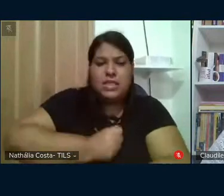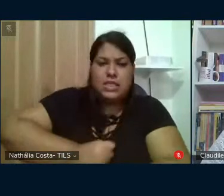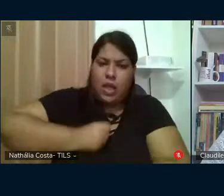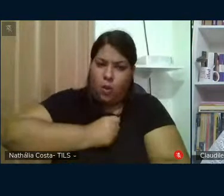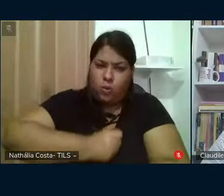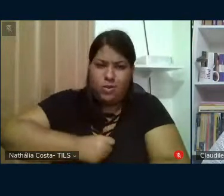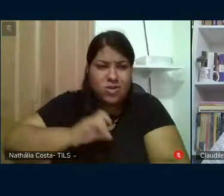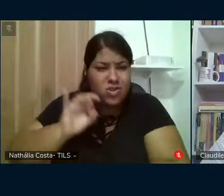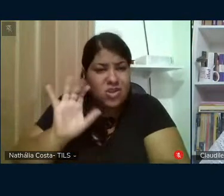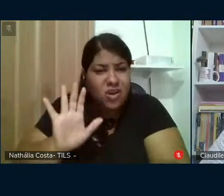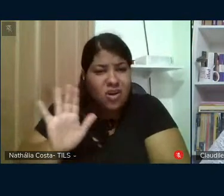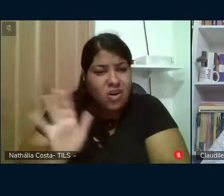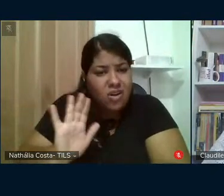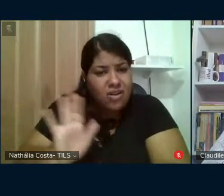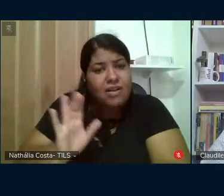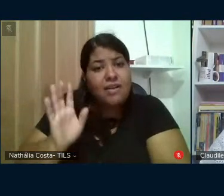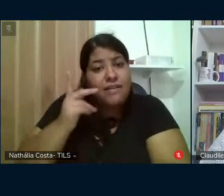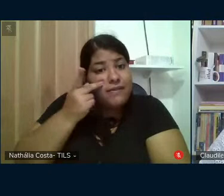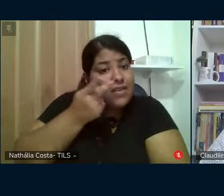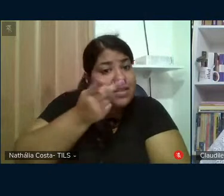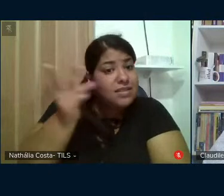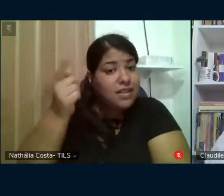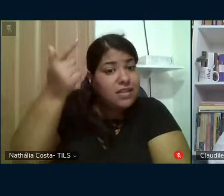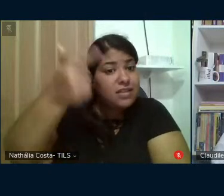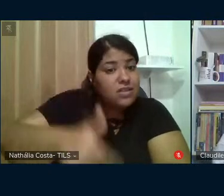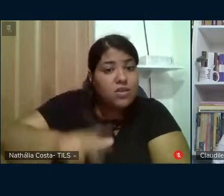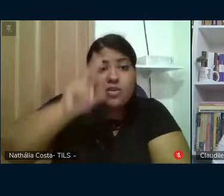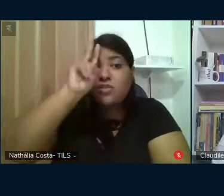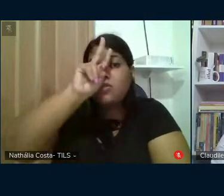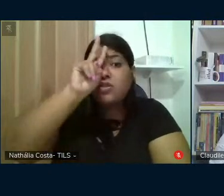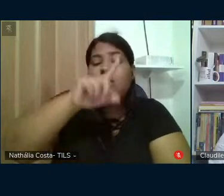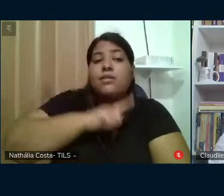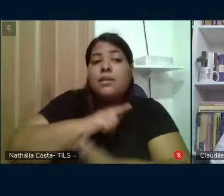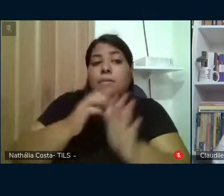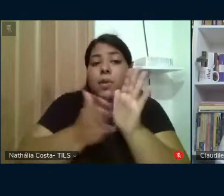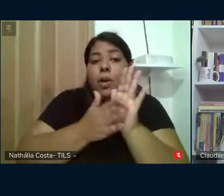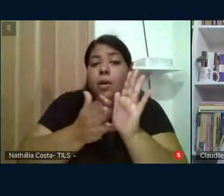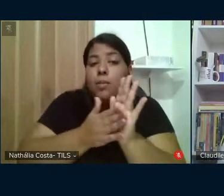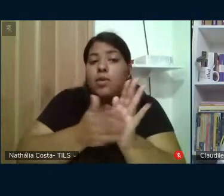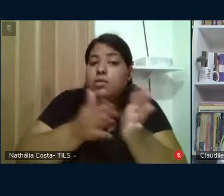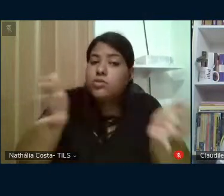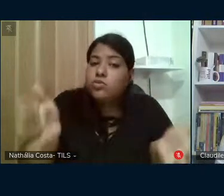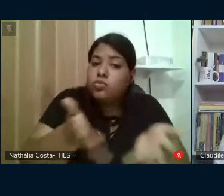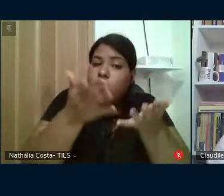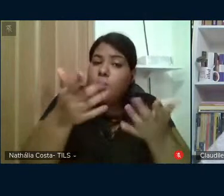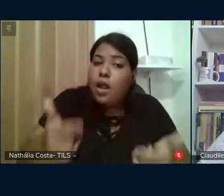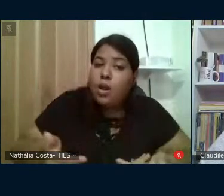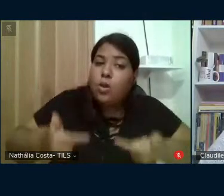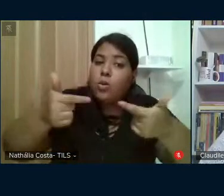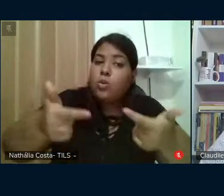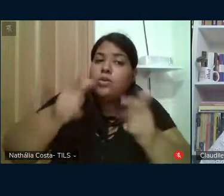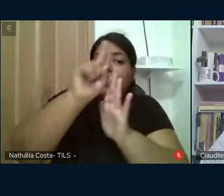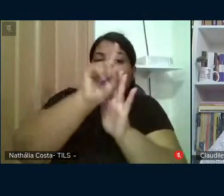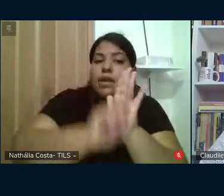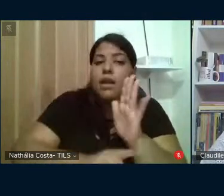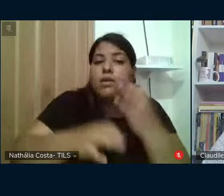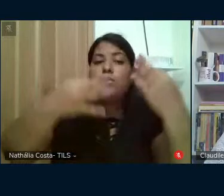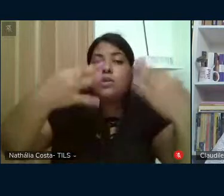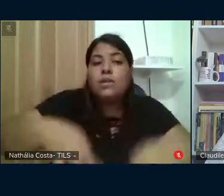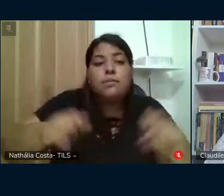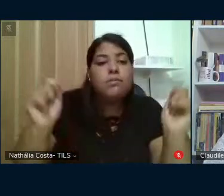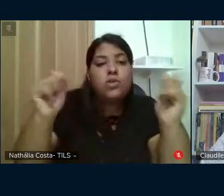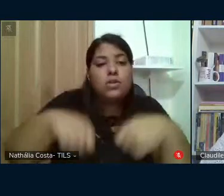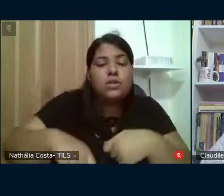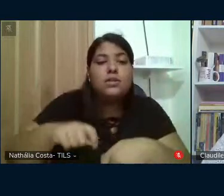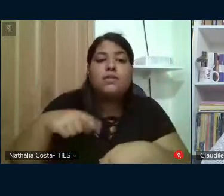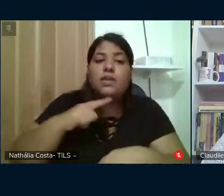pelo contrário, esse revisitado a história tem o propósito de instigar a luta por direitos com a certeza de que é possível